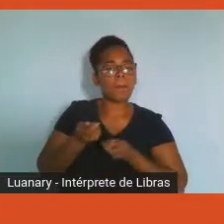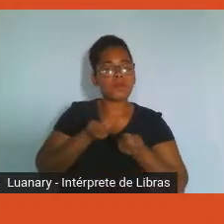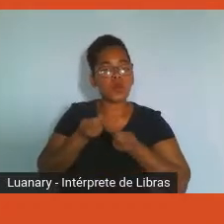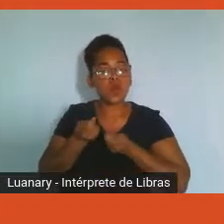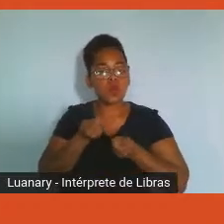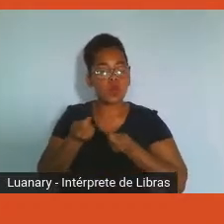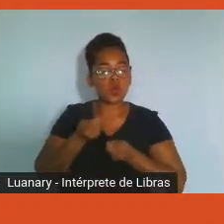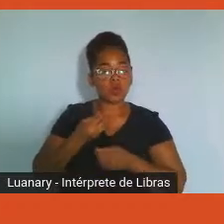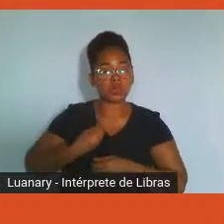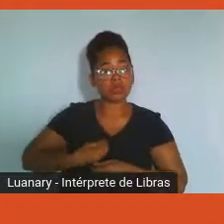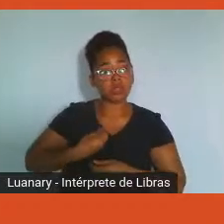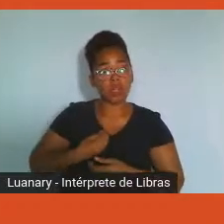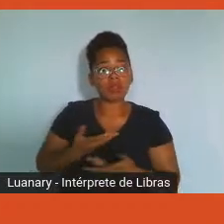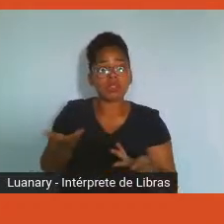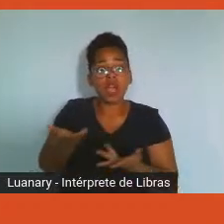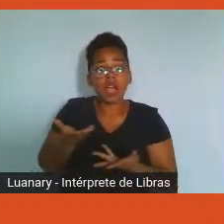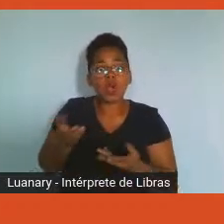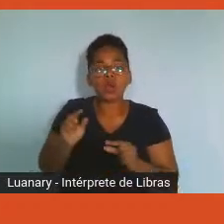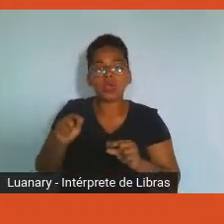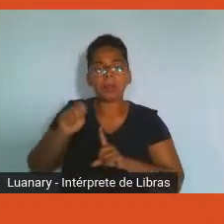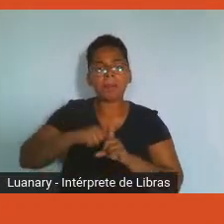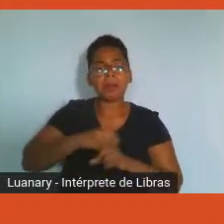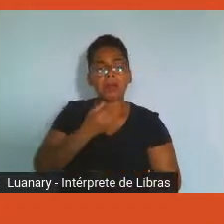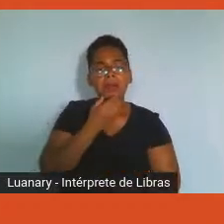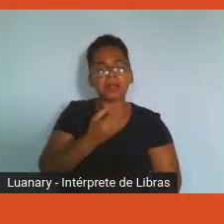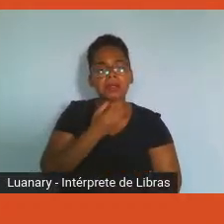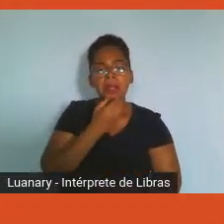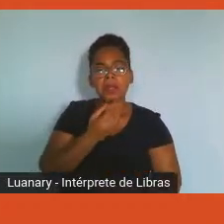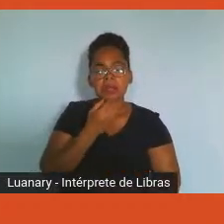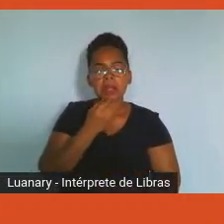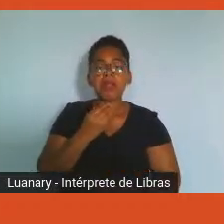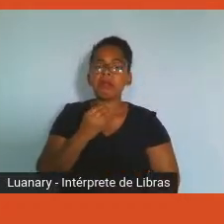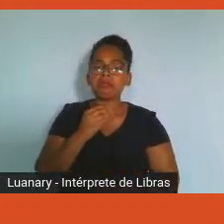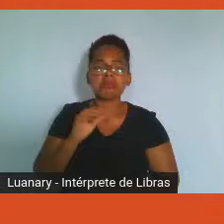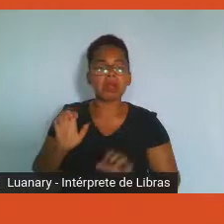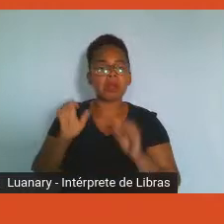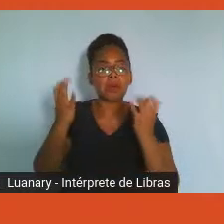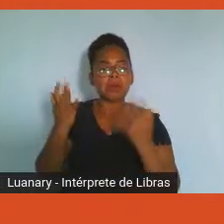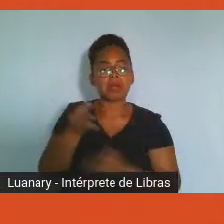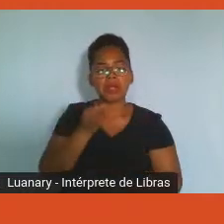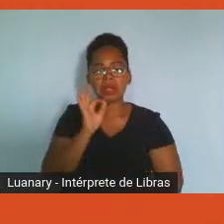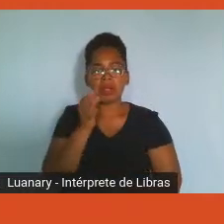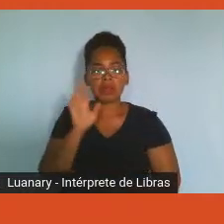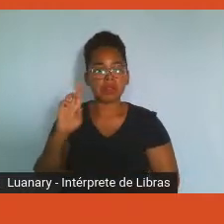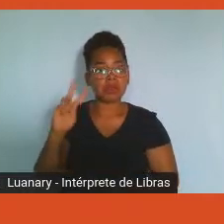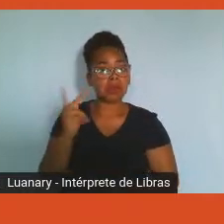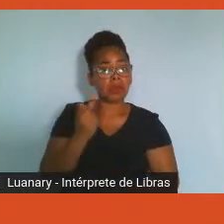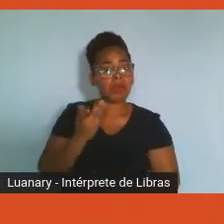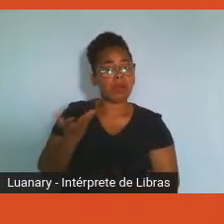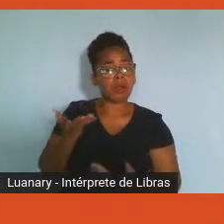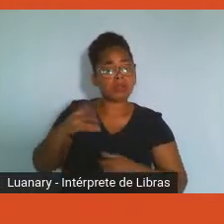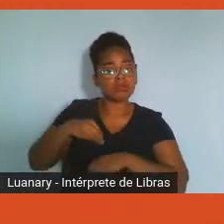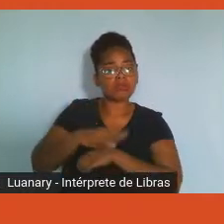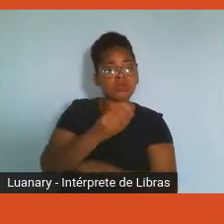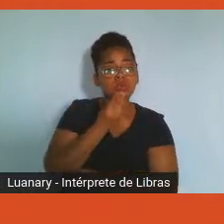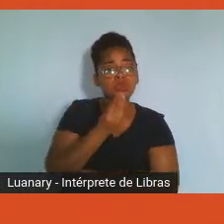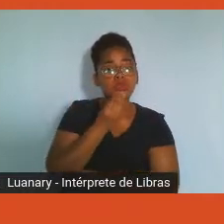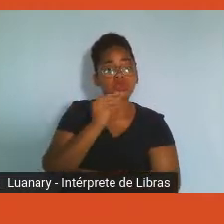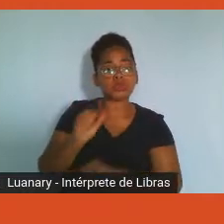RH, talvez seja um momento bom também para a gente fazer esses balanços com relação ao nosso tempo, revisitar quais são as nossas